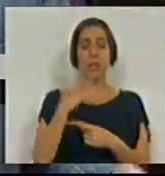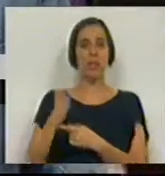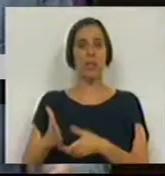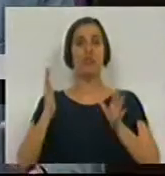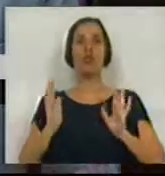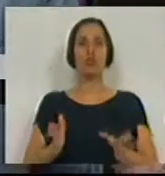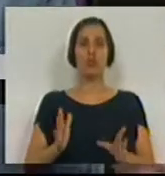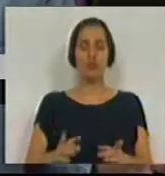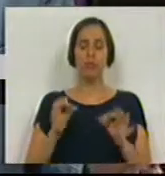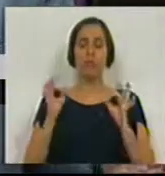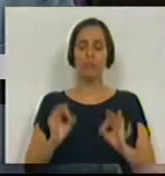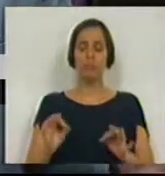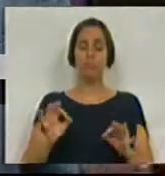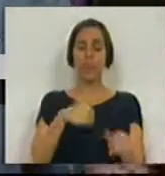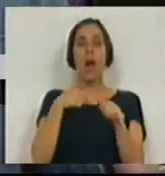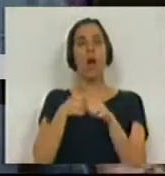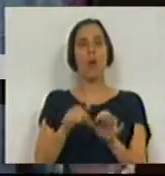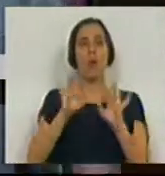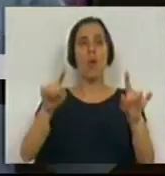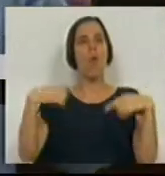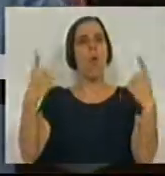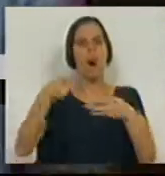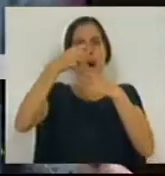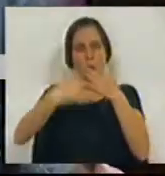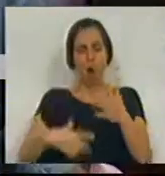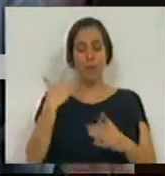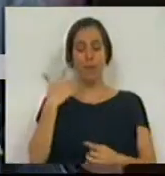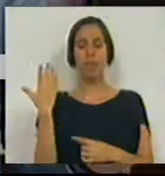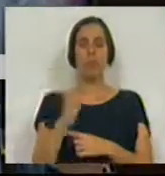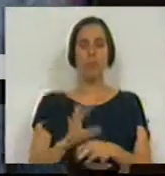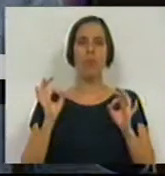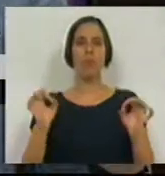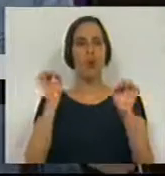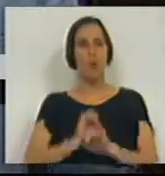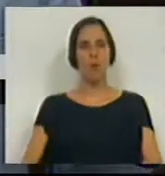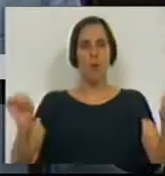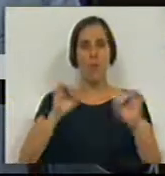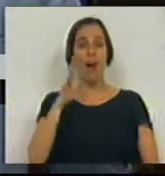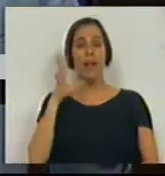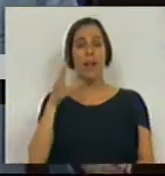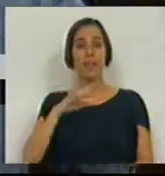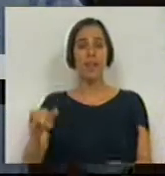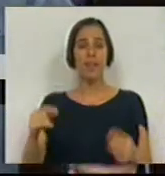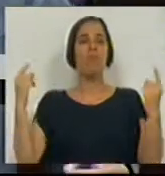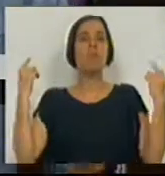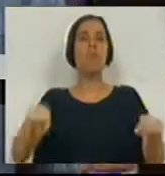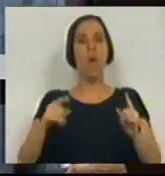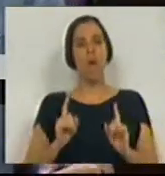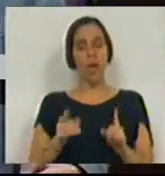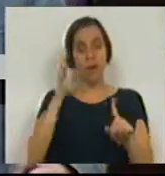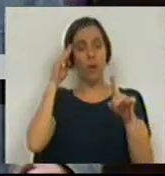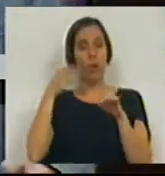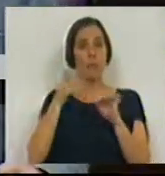já foram dados são largamente acompanhados por outros e demonstram que não há nenhuma tentativa que não esta